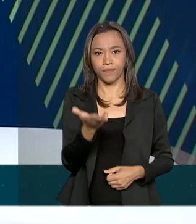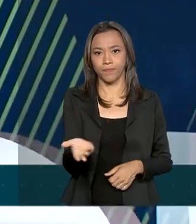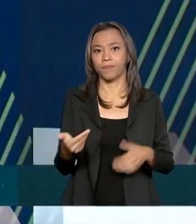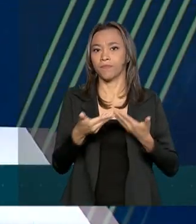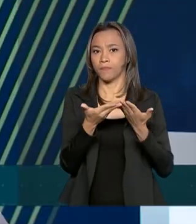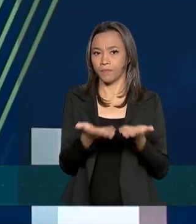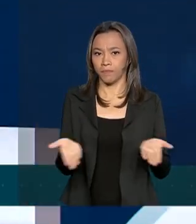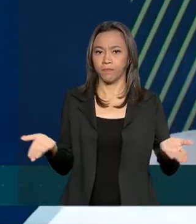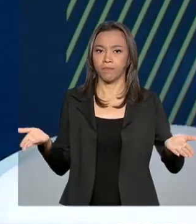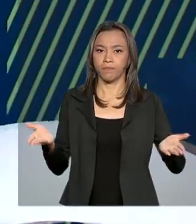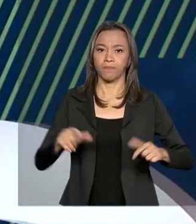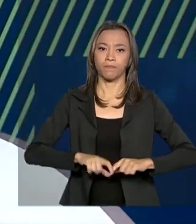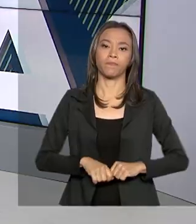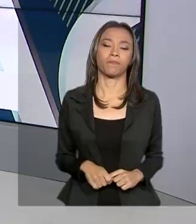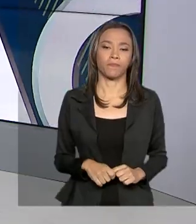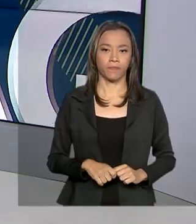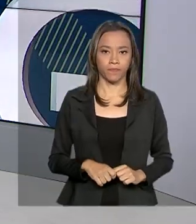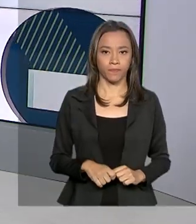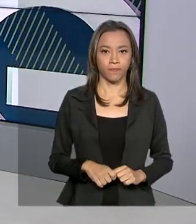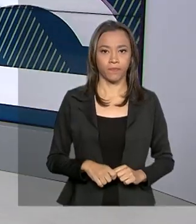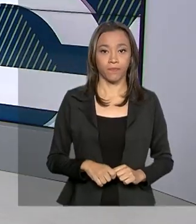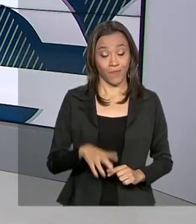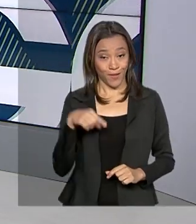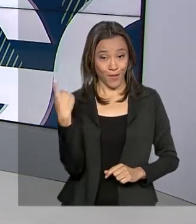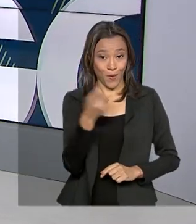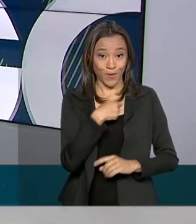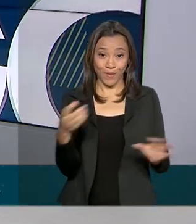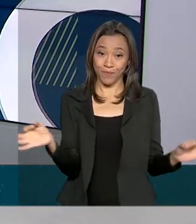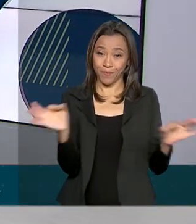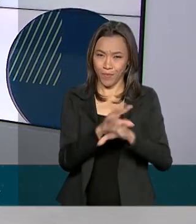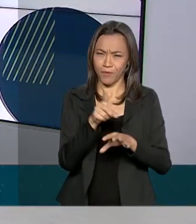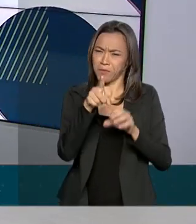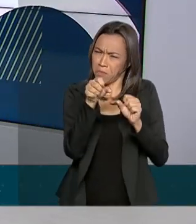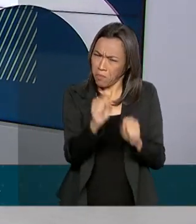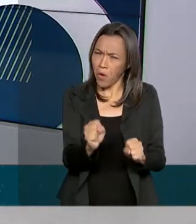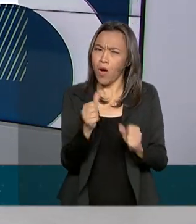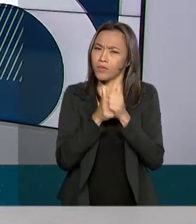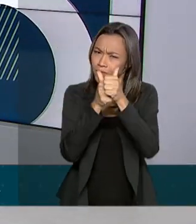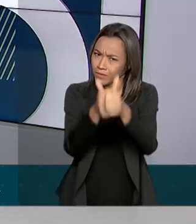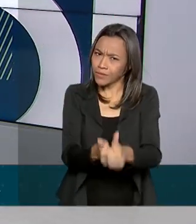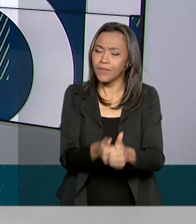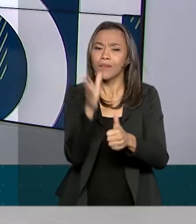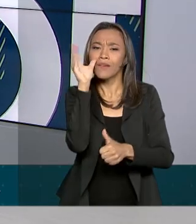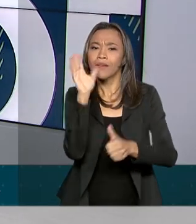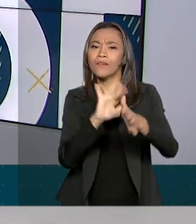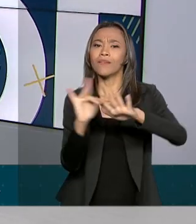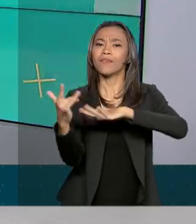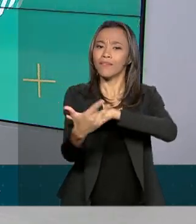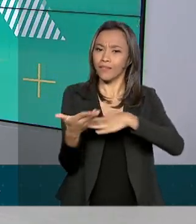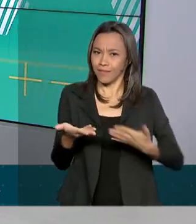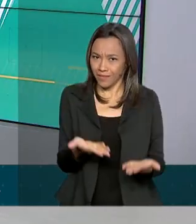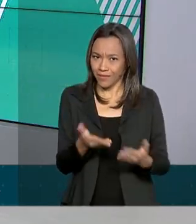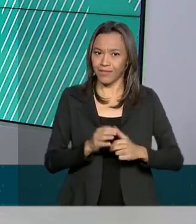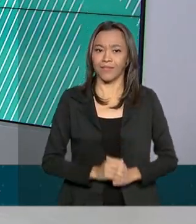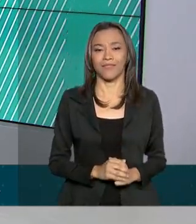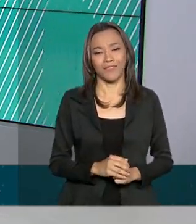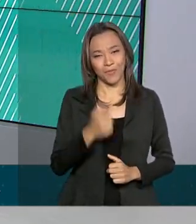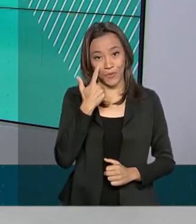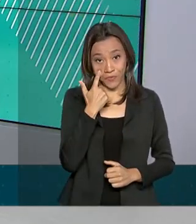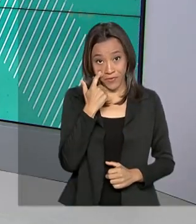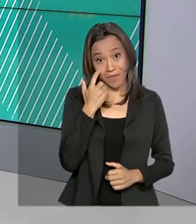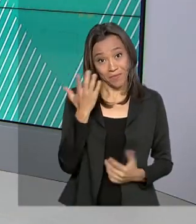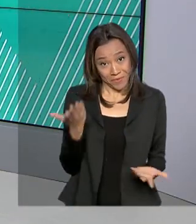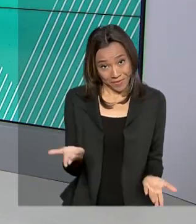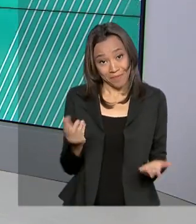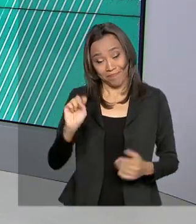.gov.br. A gente fica por aqui. Você pode nos acompanhar também pelas nossas redes sociais. Nos vemos